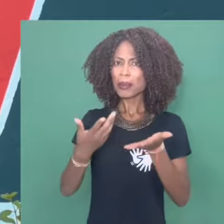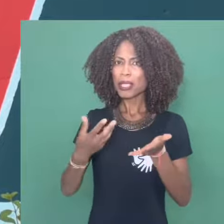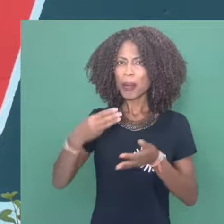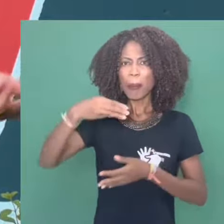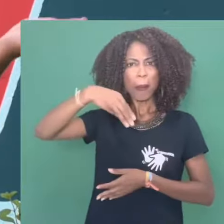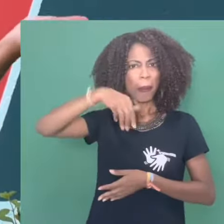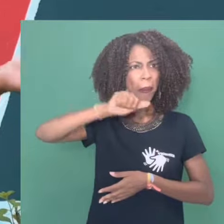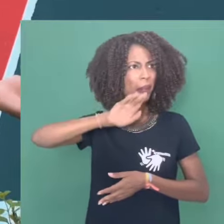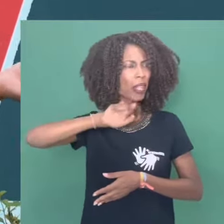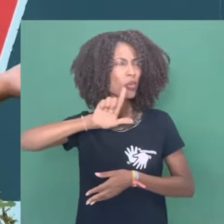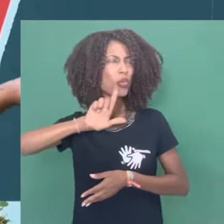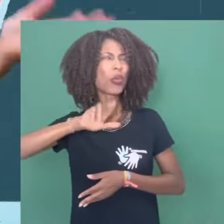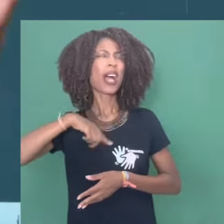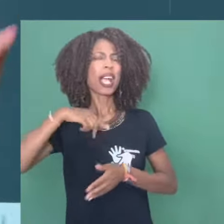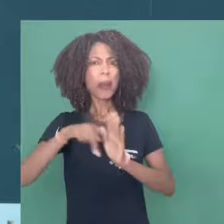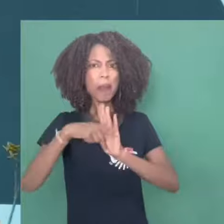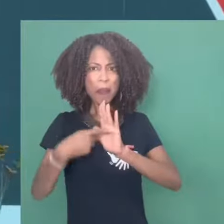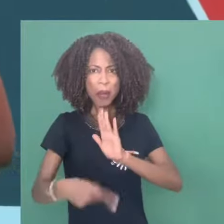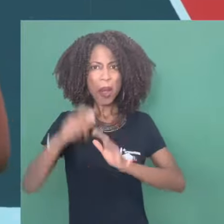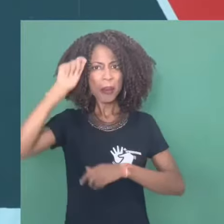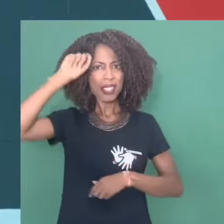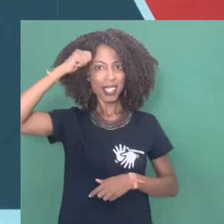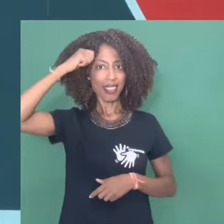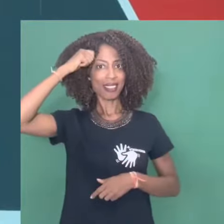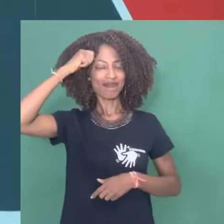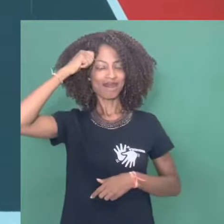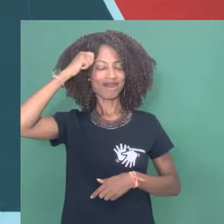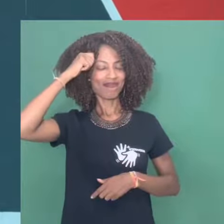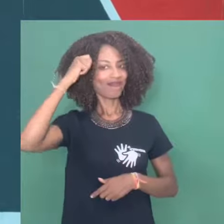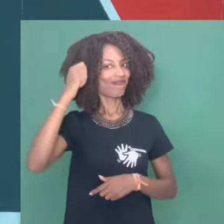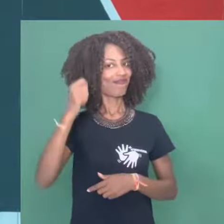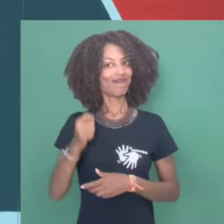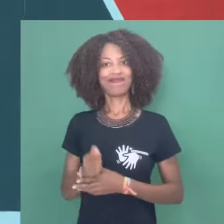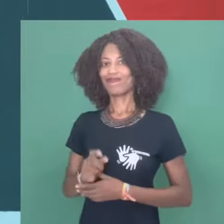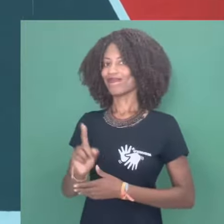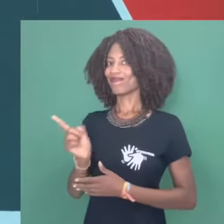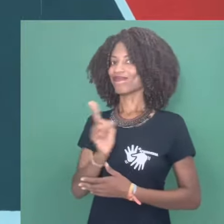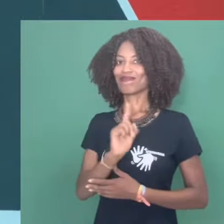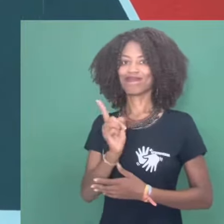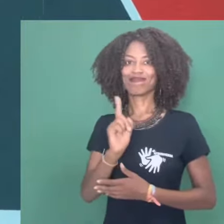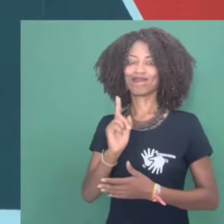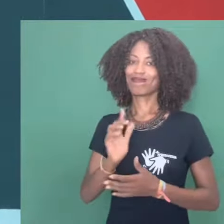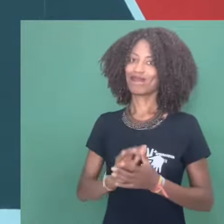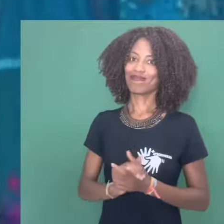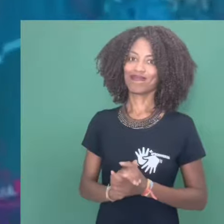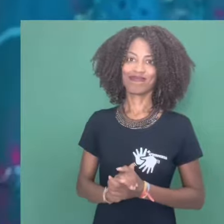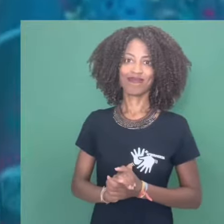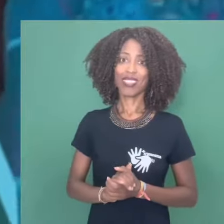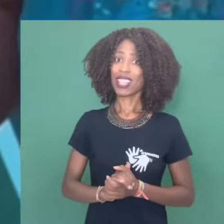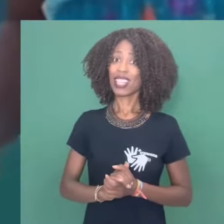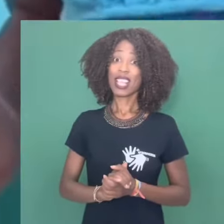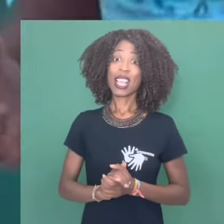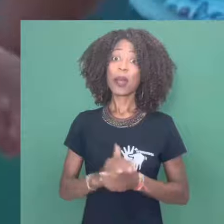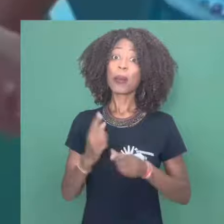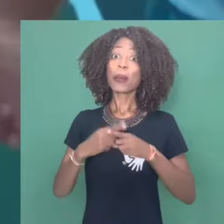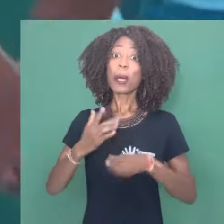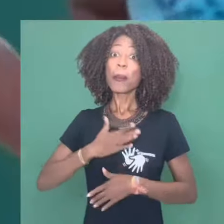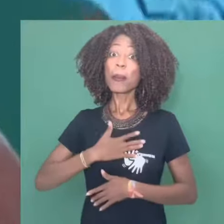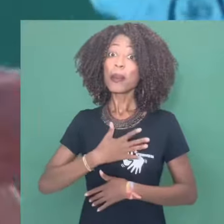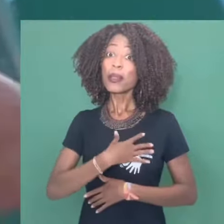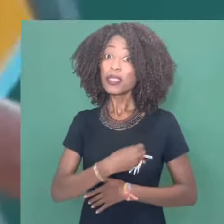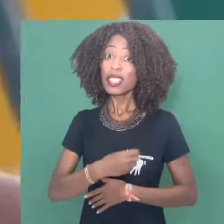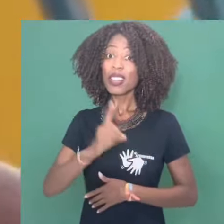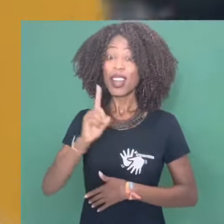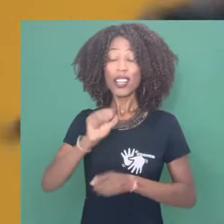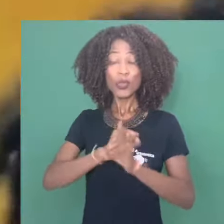Maju, a escola Maria Filipe é só para pessoas negras? Eu respondo, não. Não, porque meu filho,